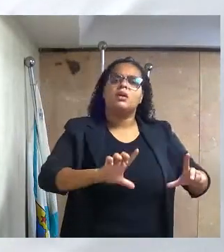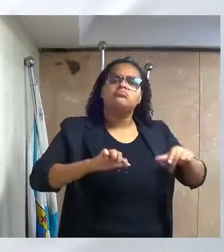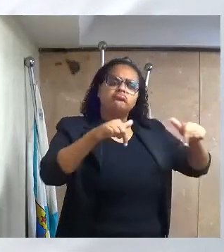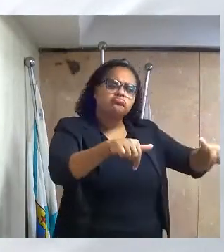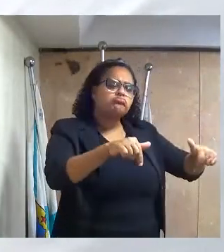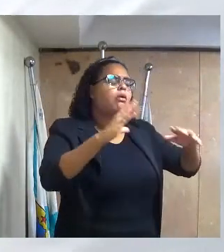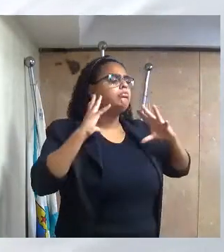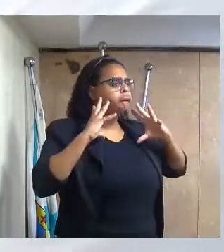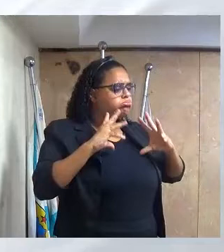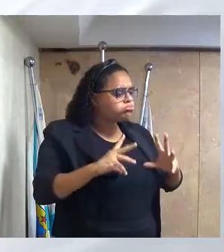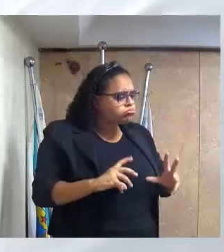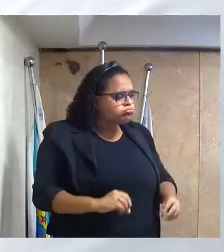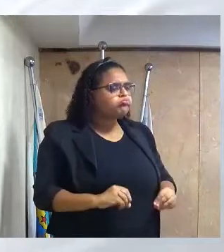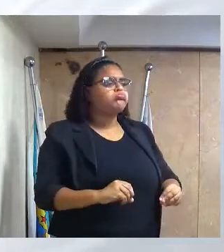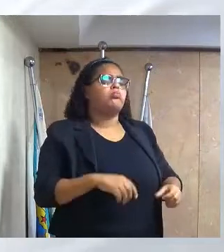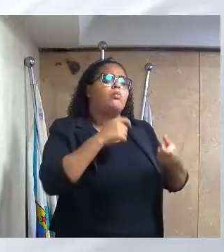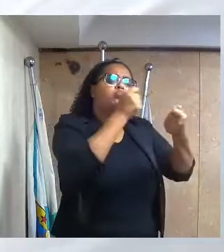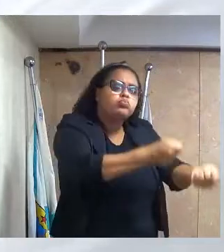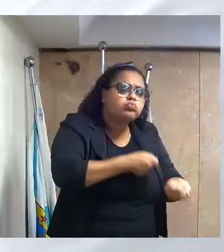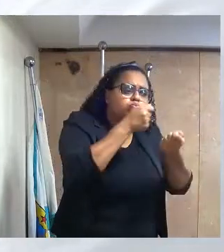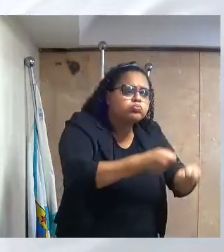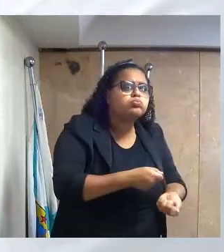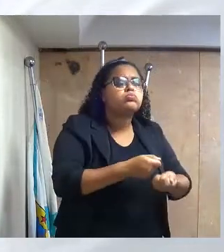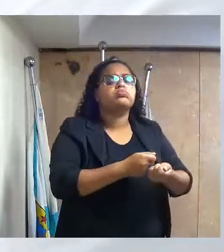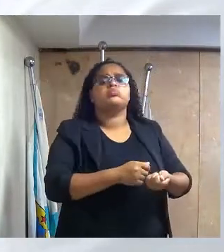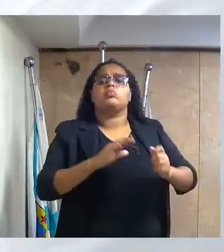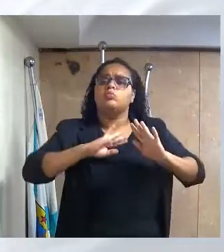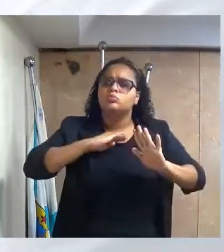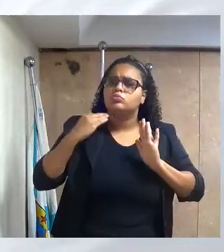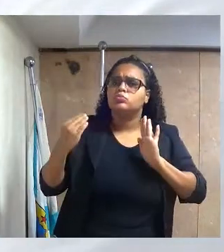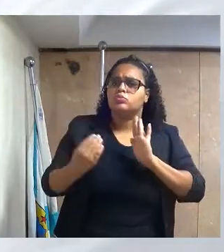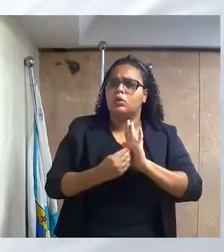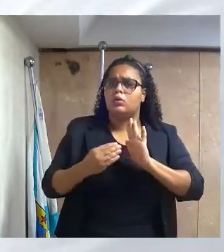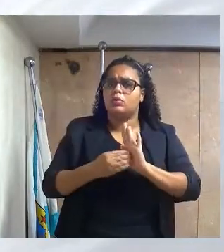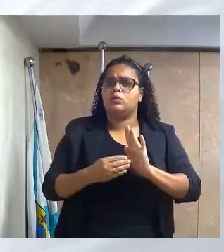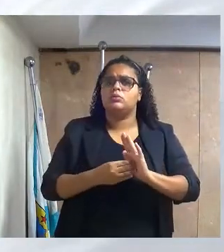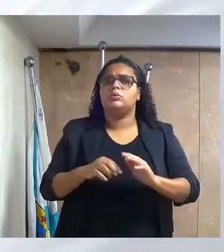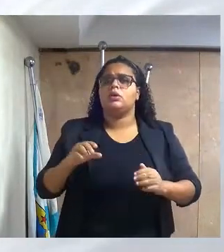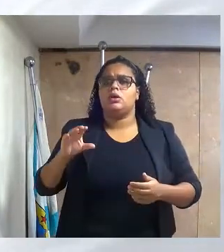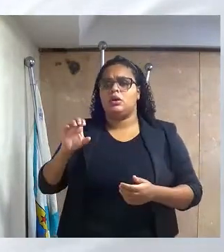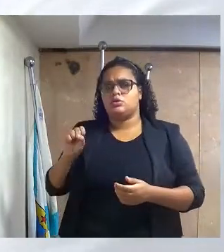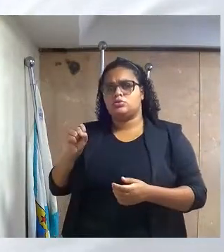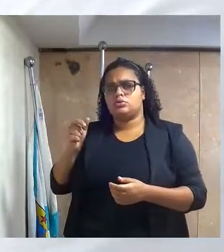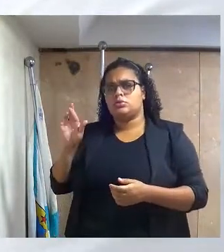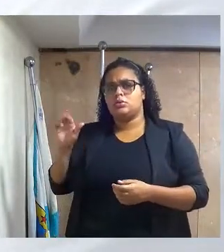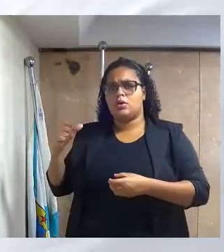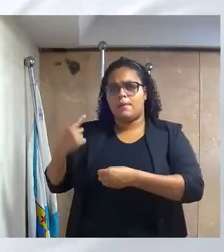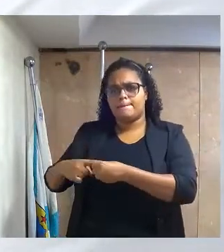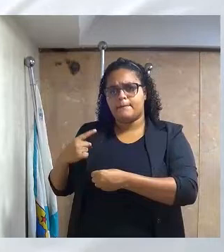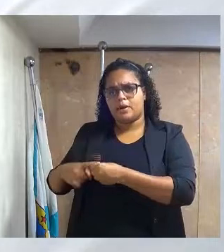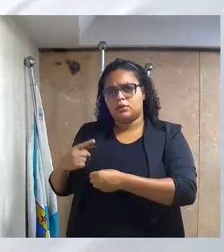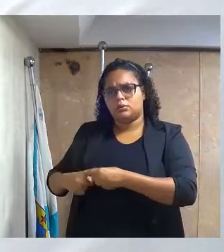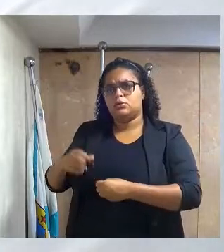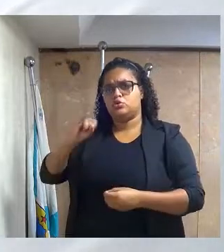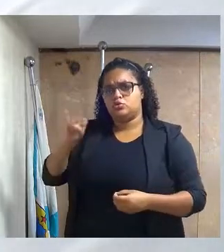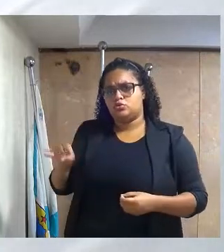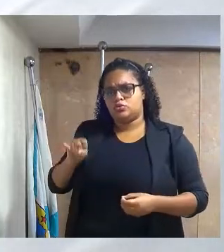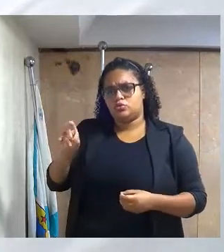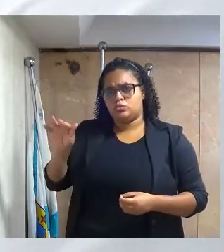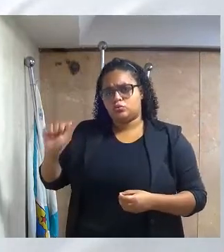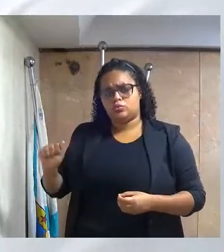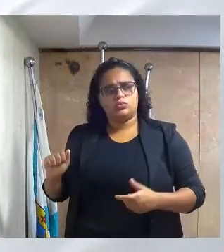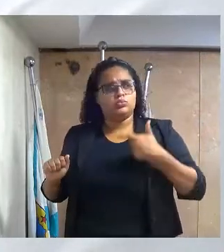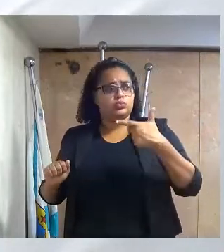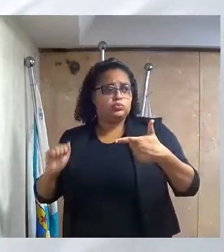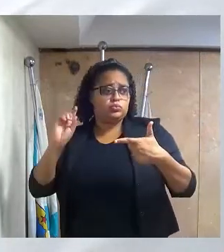limpeza, incluindo capim de varreção em toda a extensão da Estrada Nogueiras, bairro São Judas Tadeu, segundo